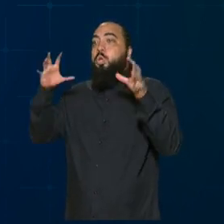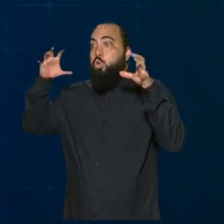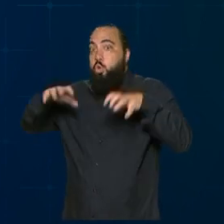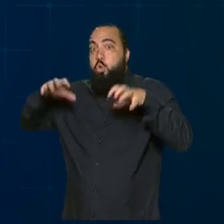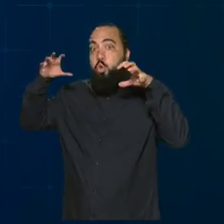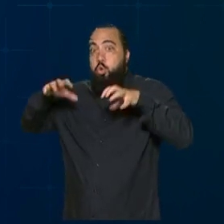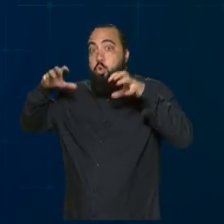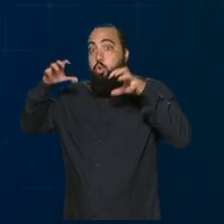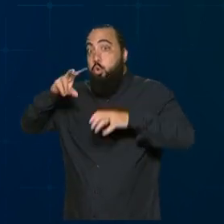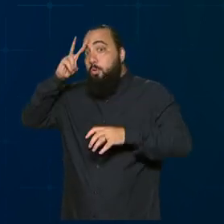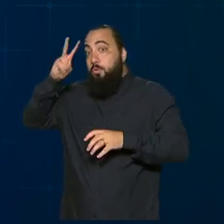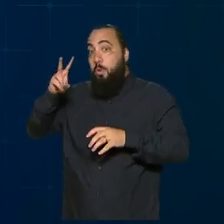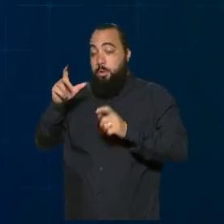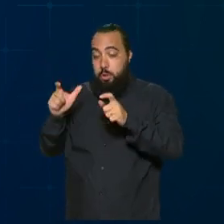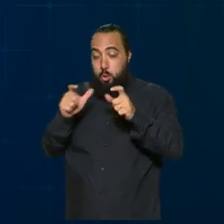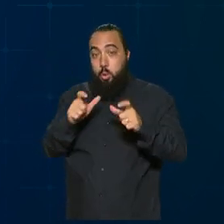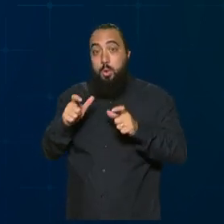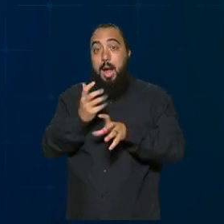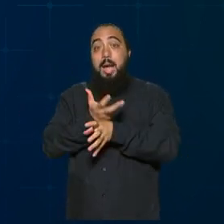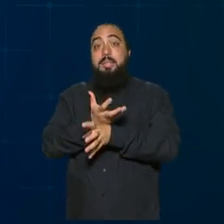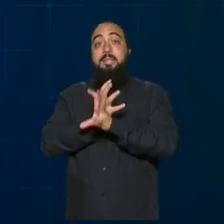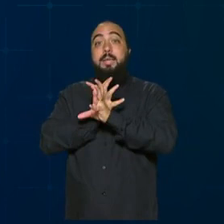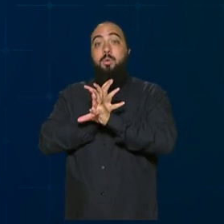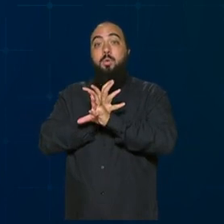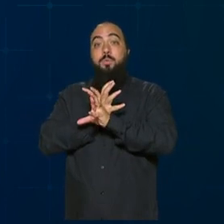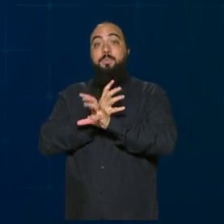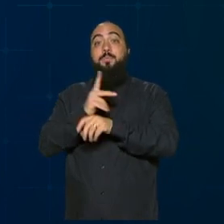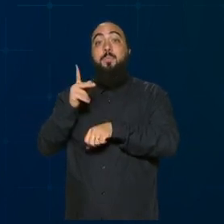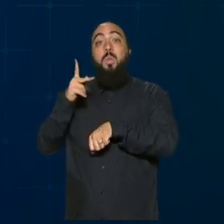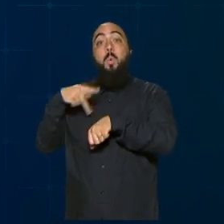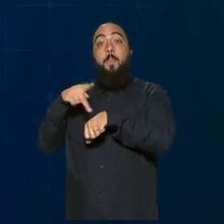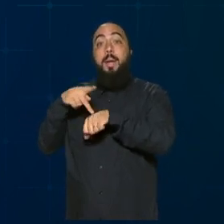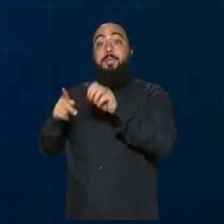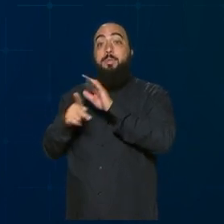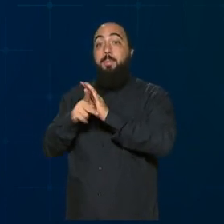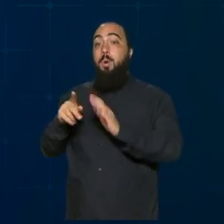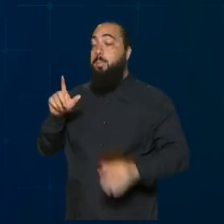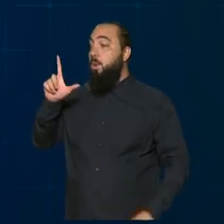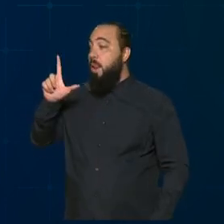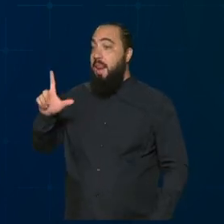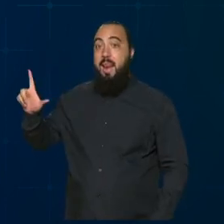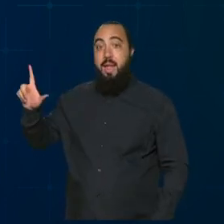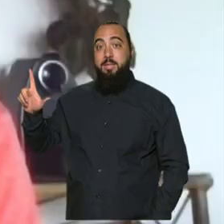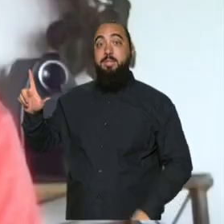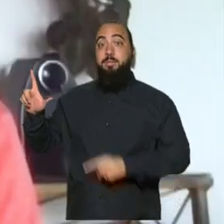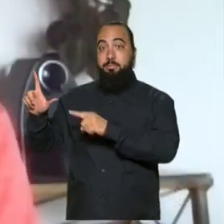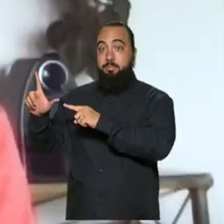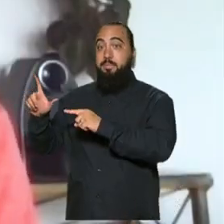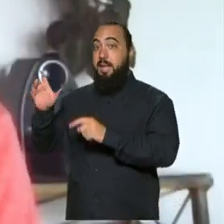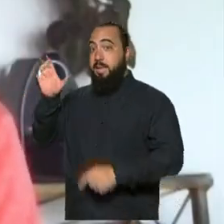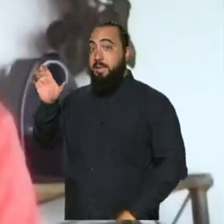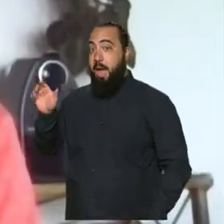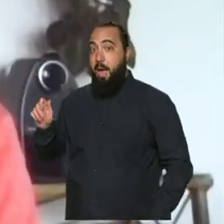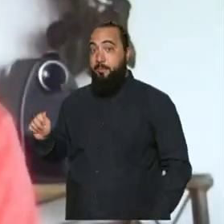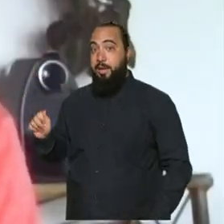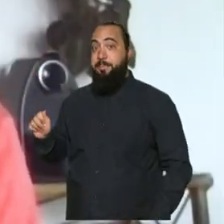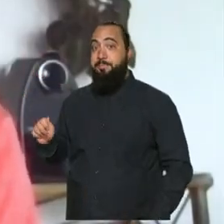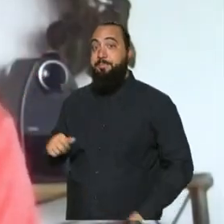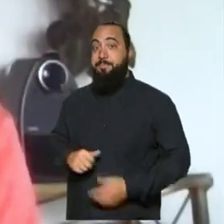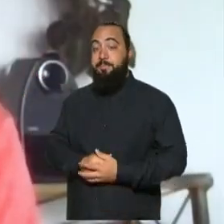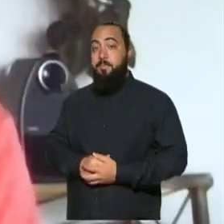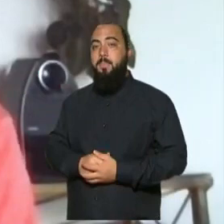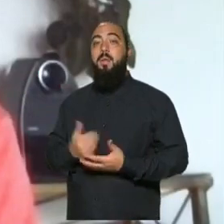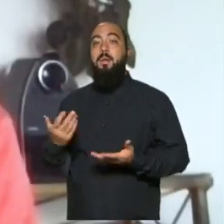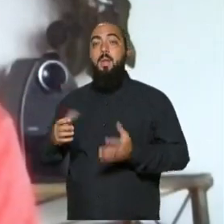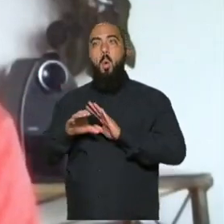chuvas em regiões secas, como os países do leste da África. Esse conceito surgiu